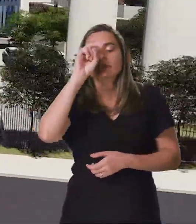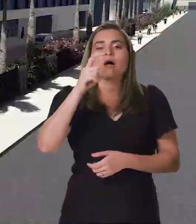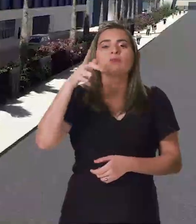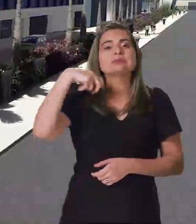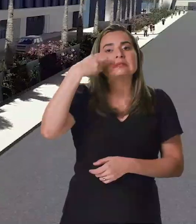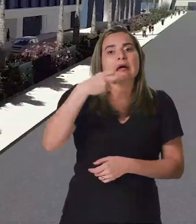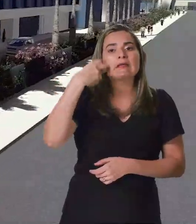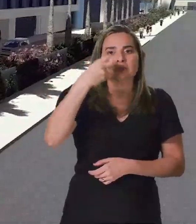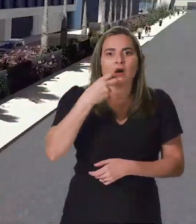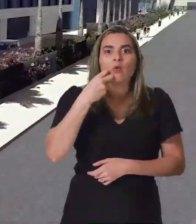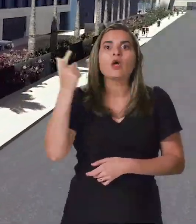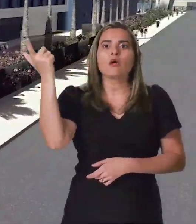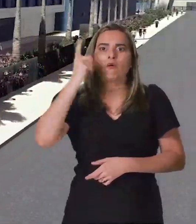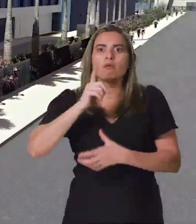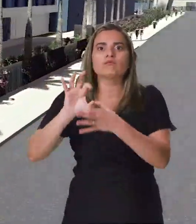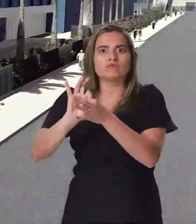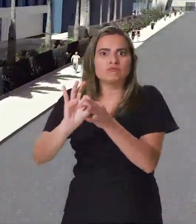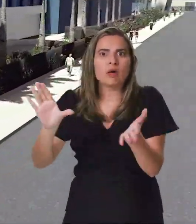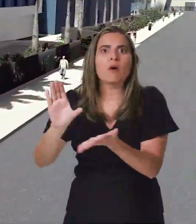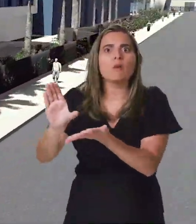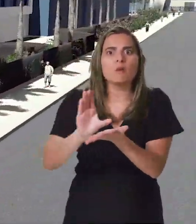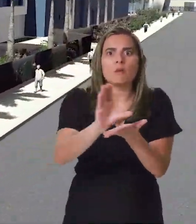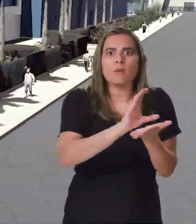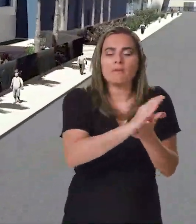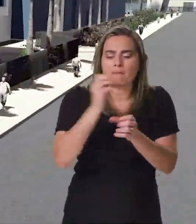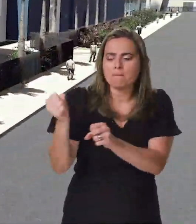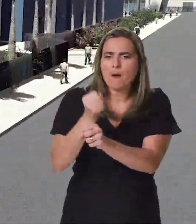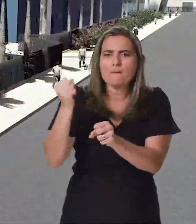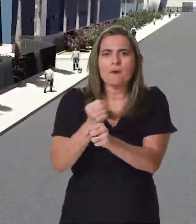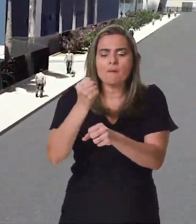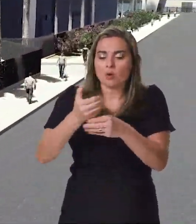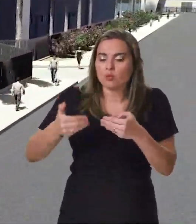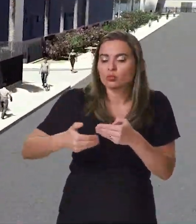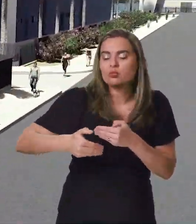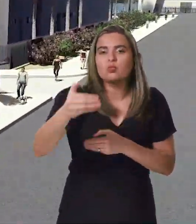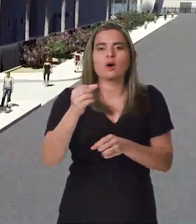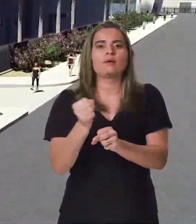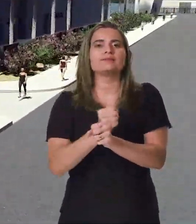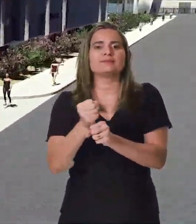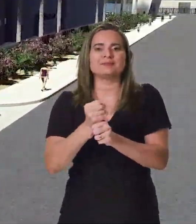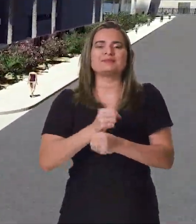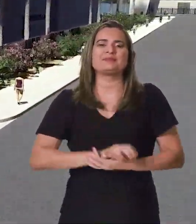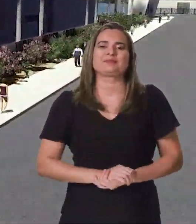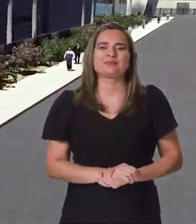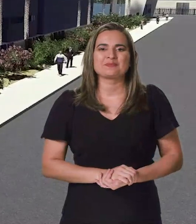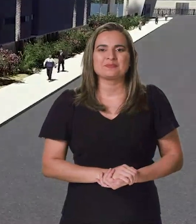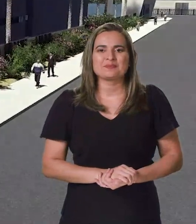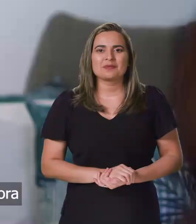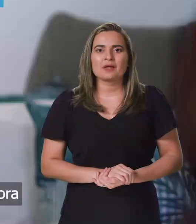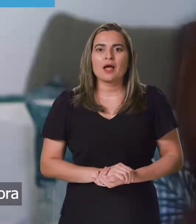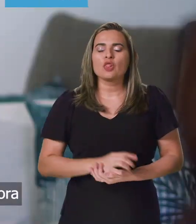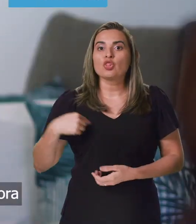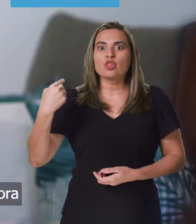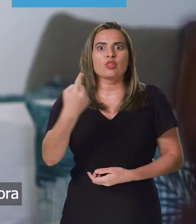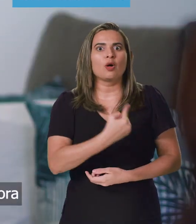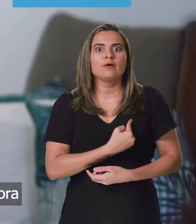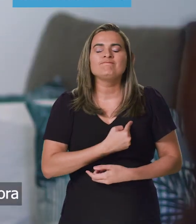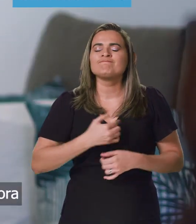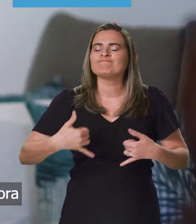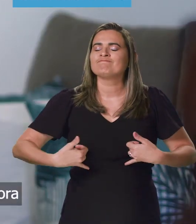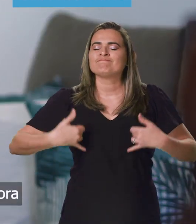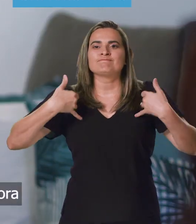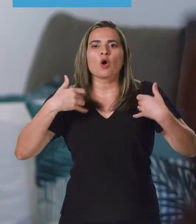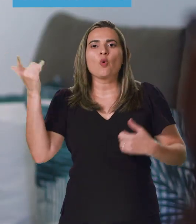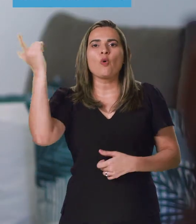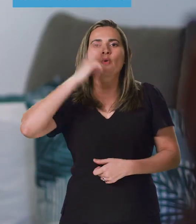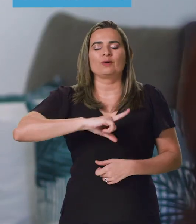Brasília e conseguiu liberar os recursos que garantem o início dessa grande obra ainda esse ano. A maior obra que a gente